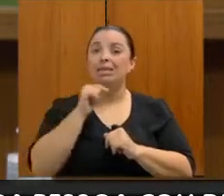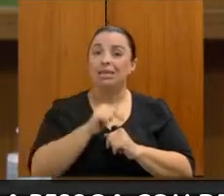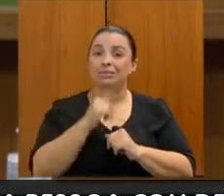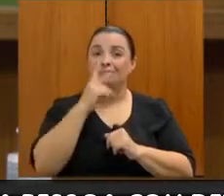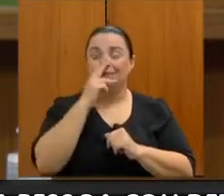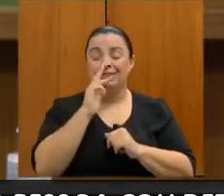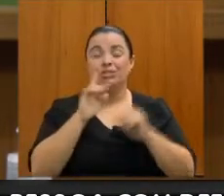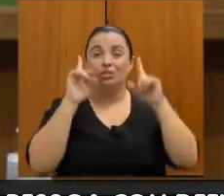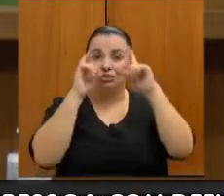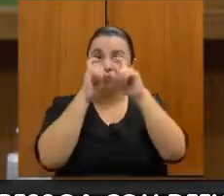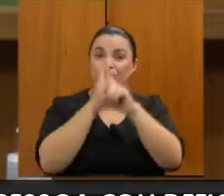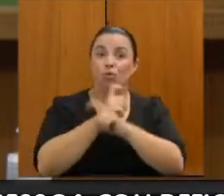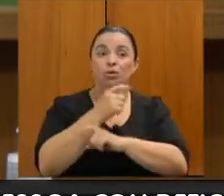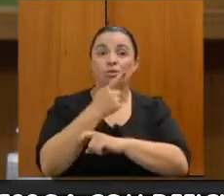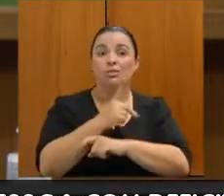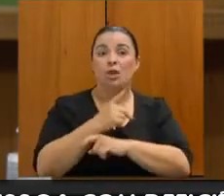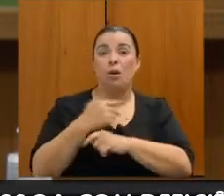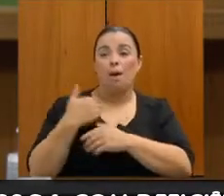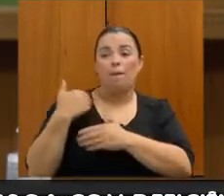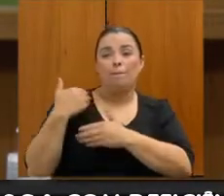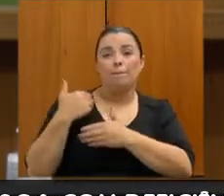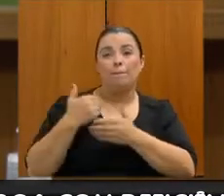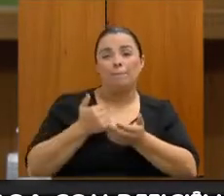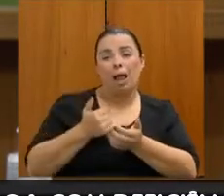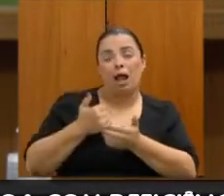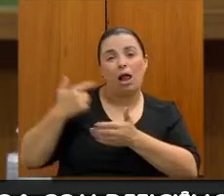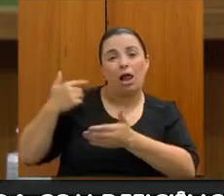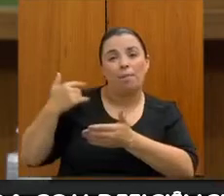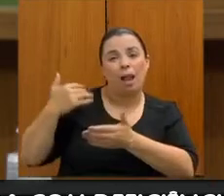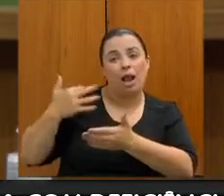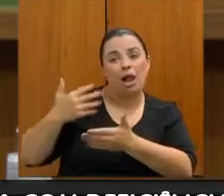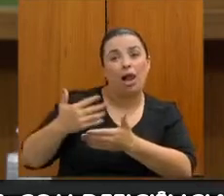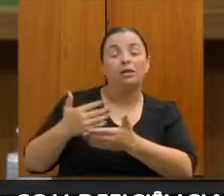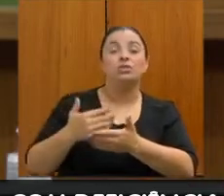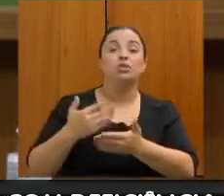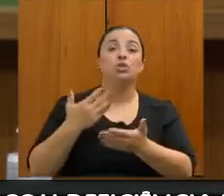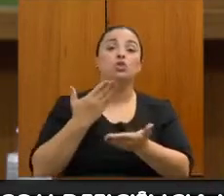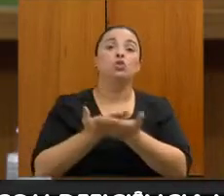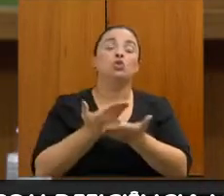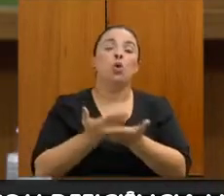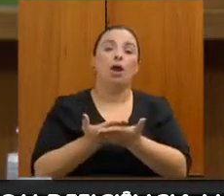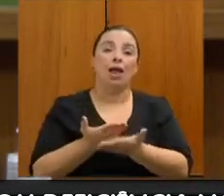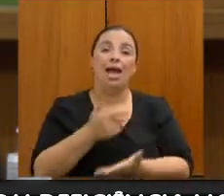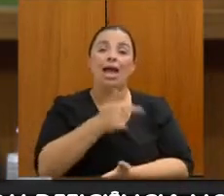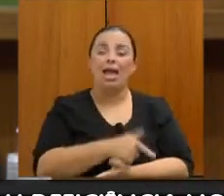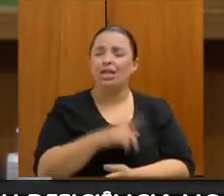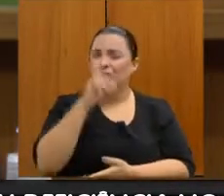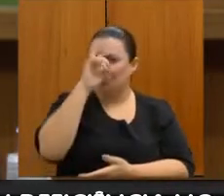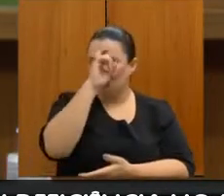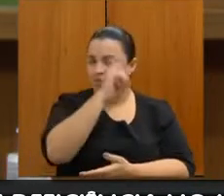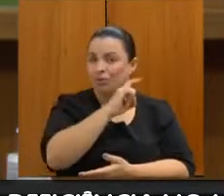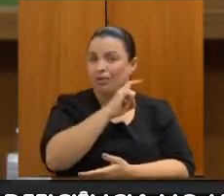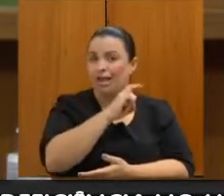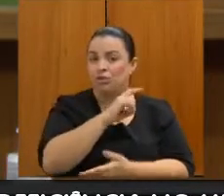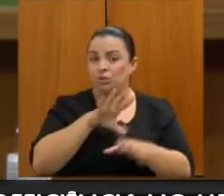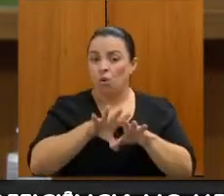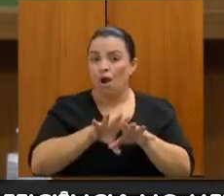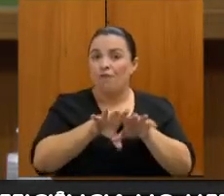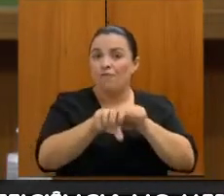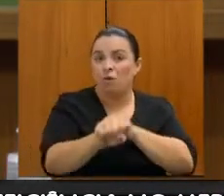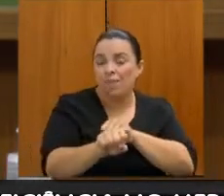Ele tem dificuldade de adquirir uma escolaridade que o mercado hoje exige.